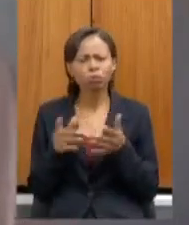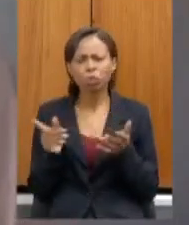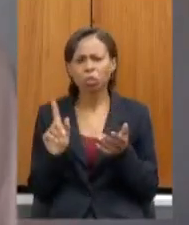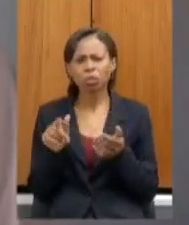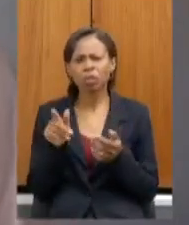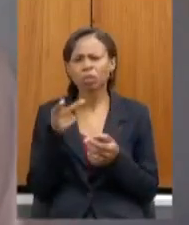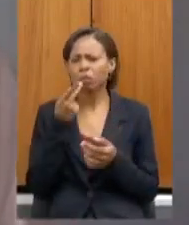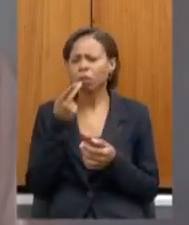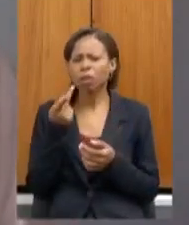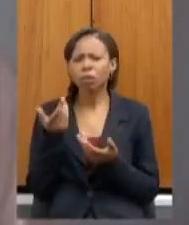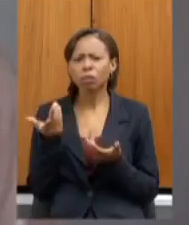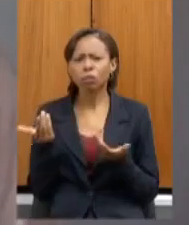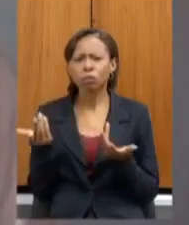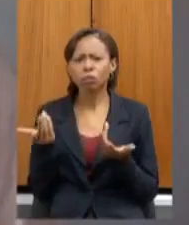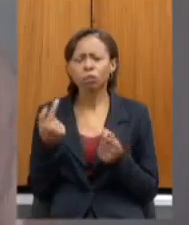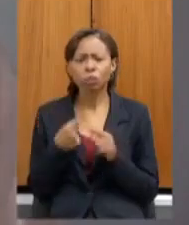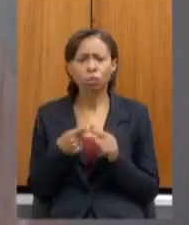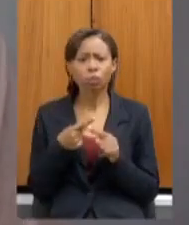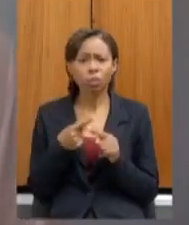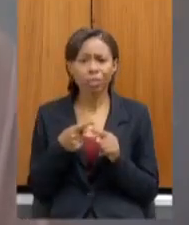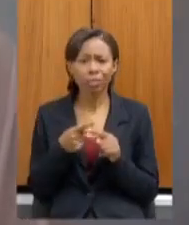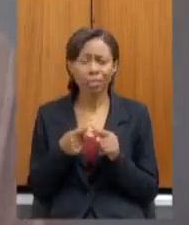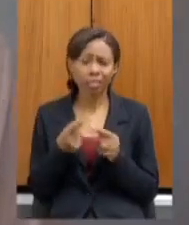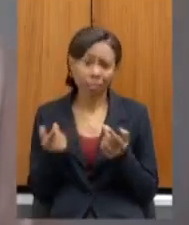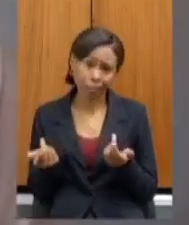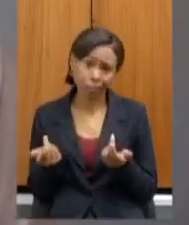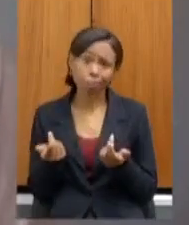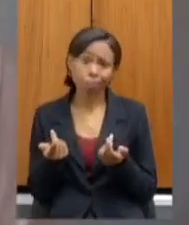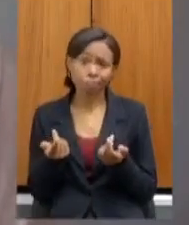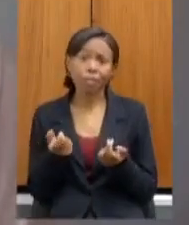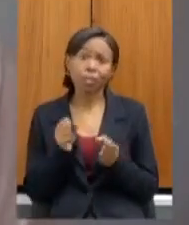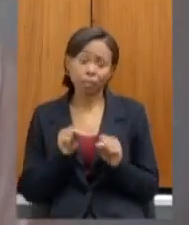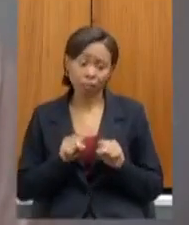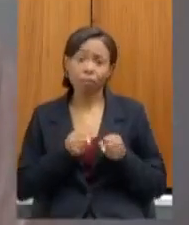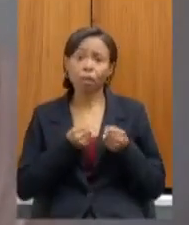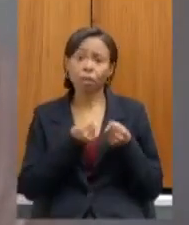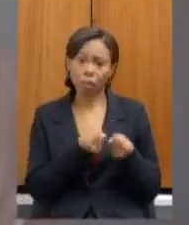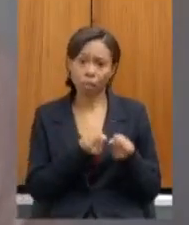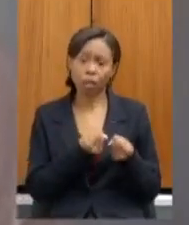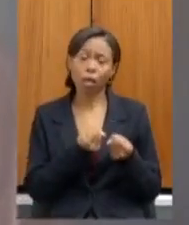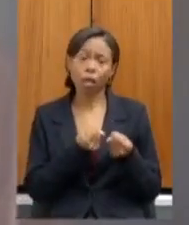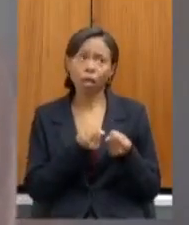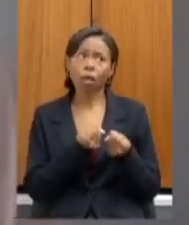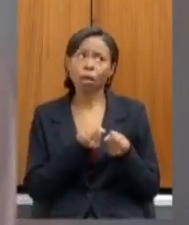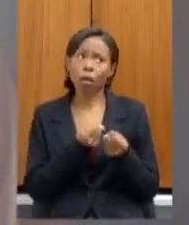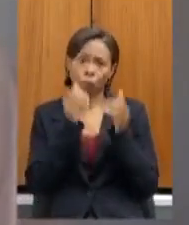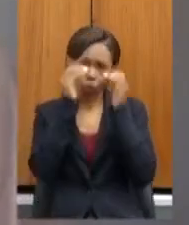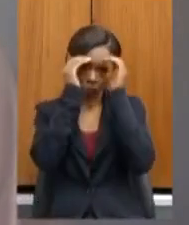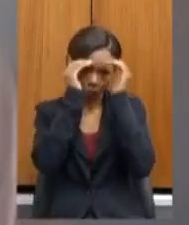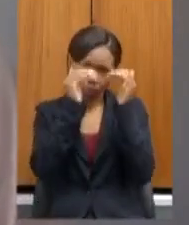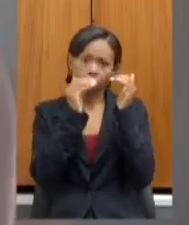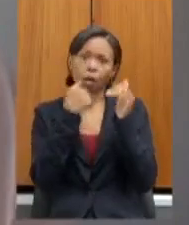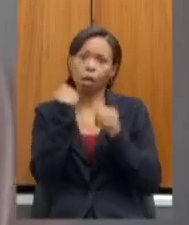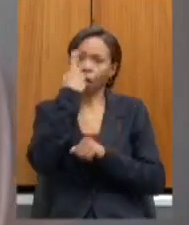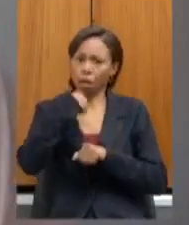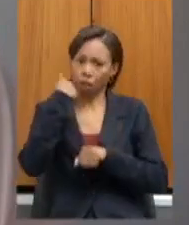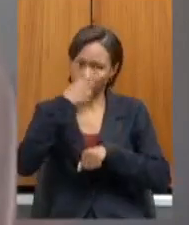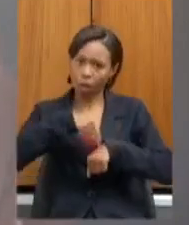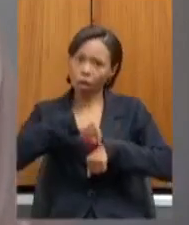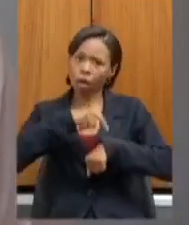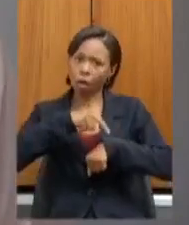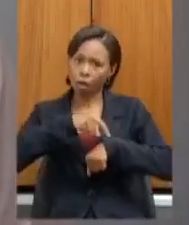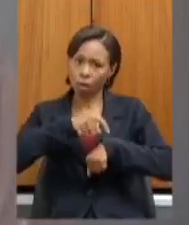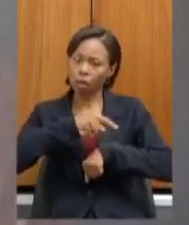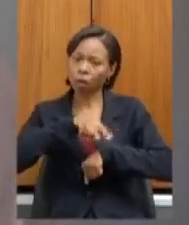porque uma coisa é nós defendermos o cumprimento de carga horária e estarmos ofertando que assim